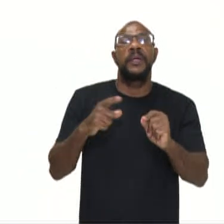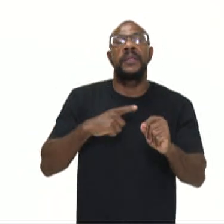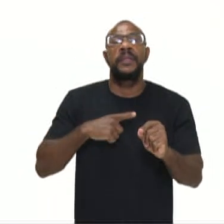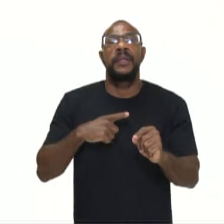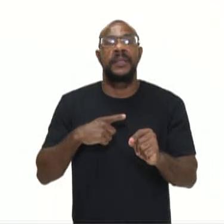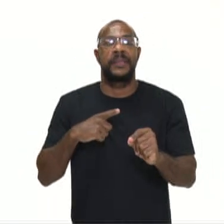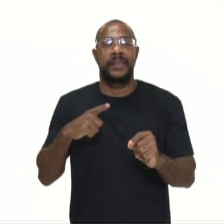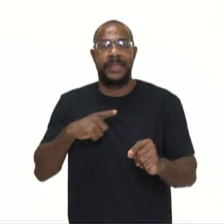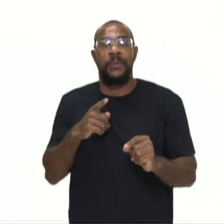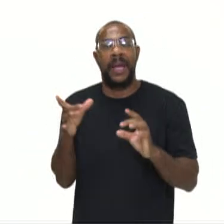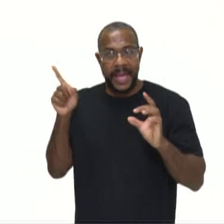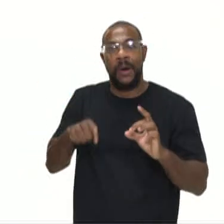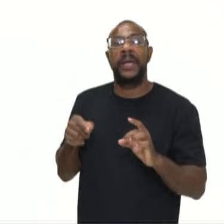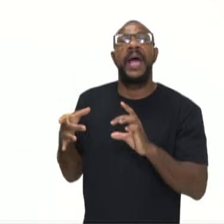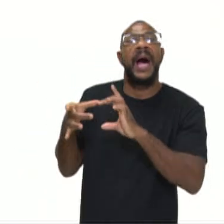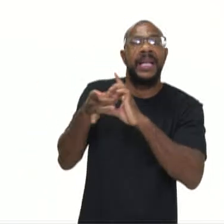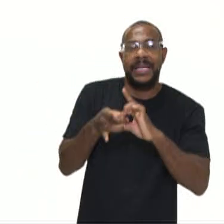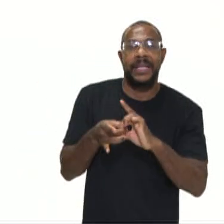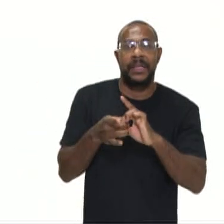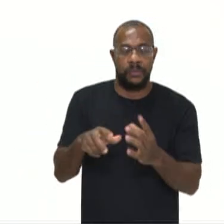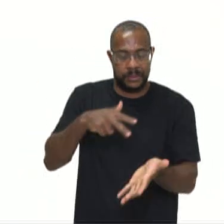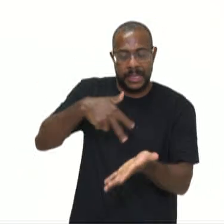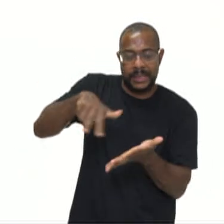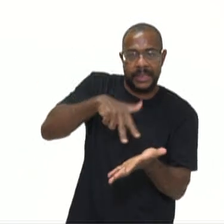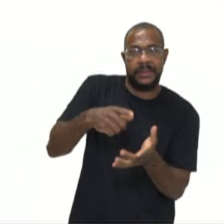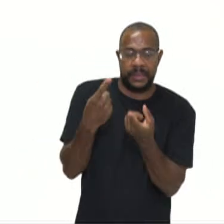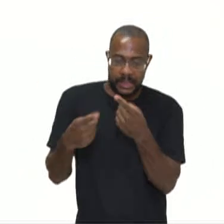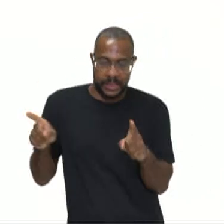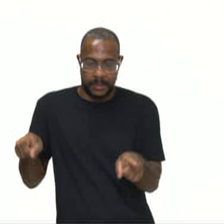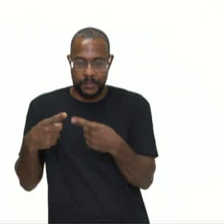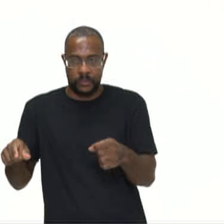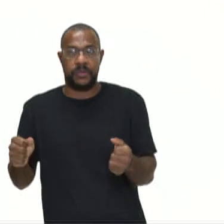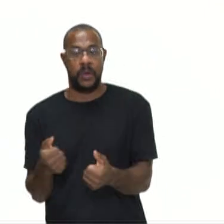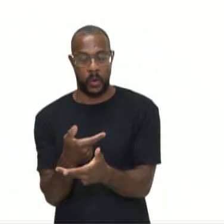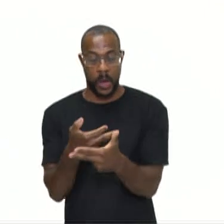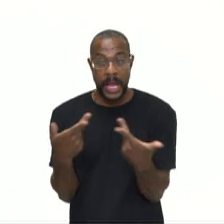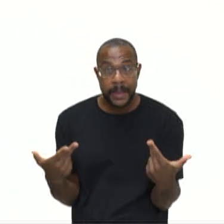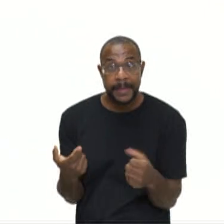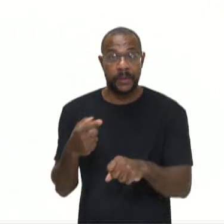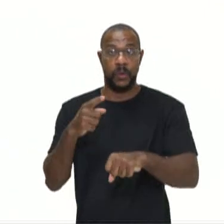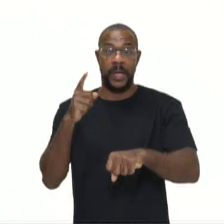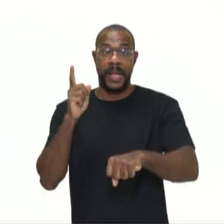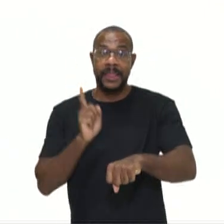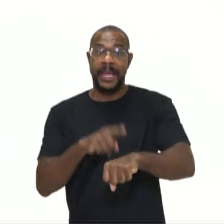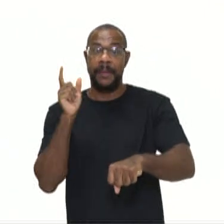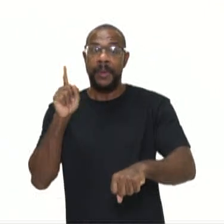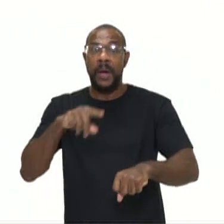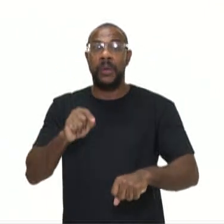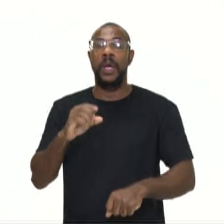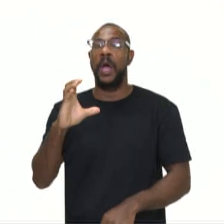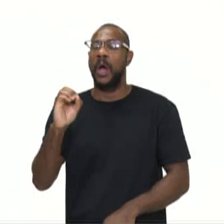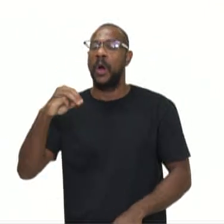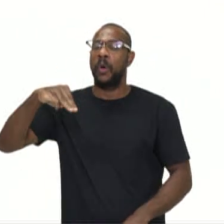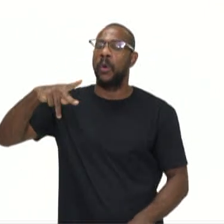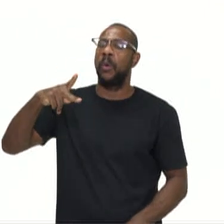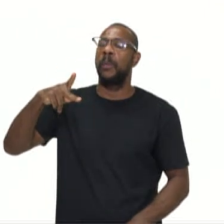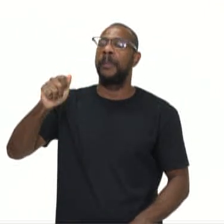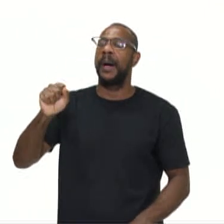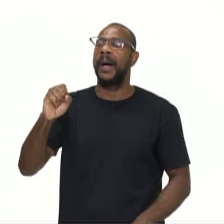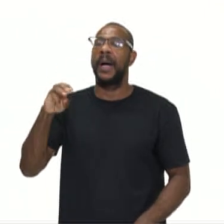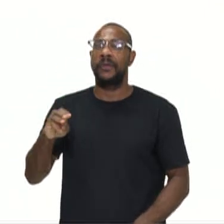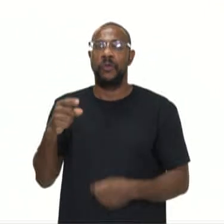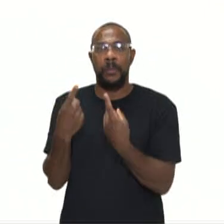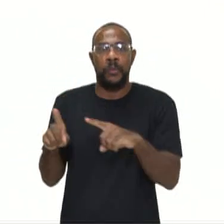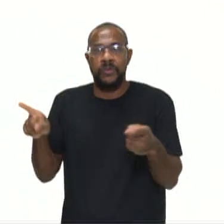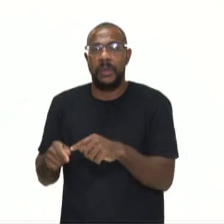a ligação entre a dança e a música. Os elementos de tempo formam o compasso musical, que pode ser lento,